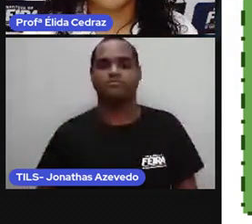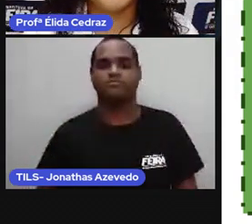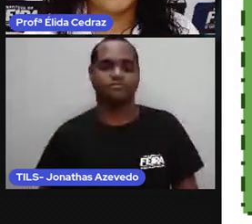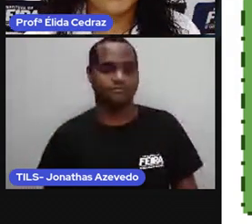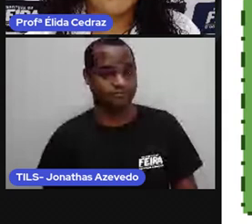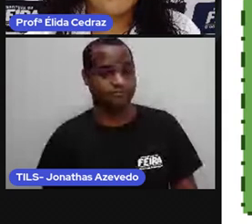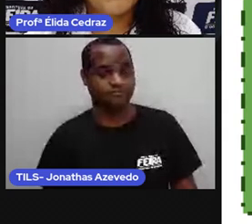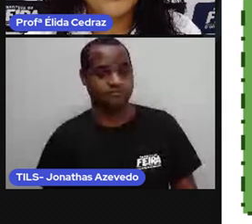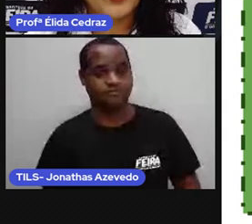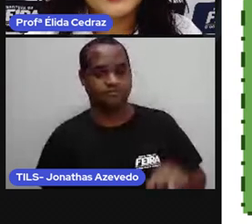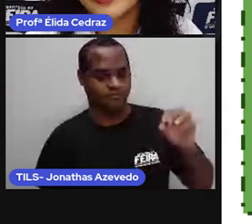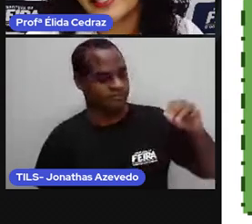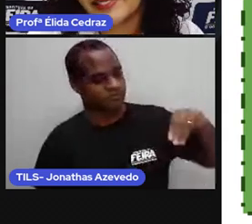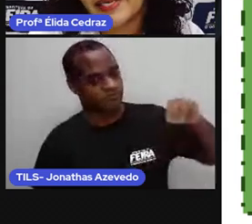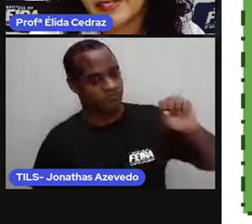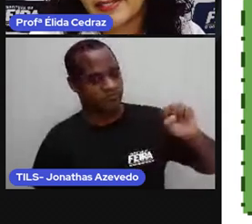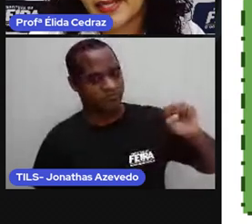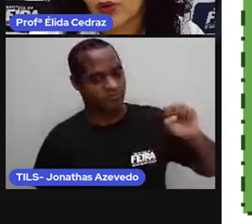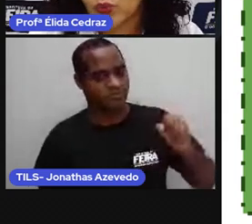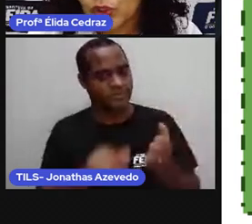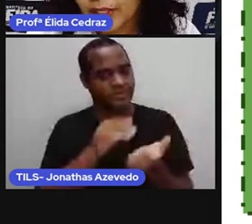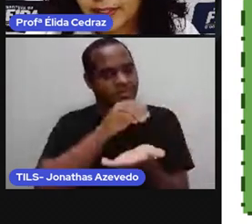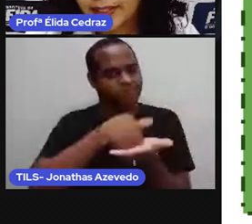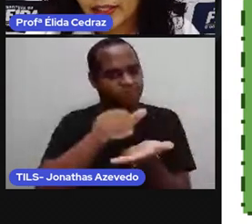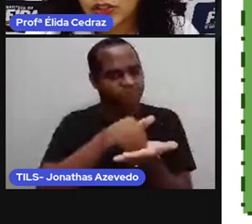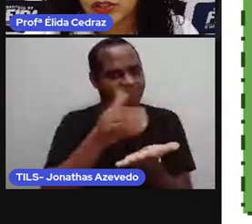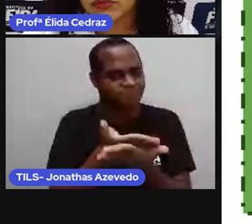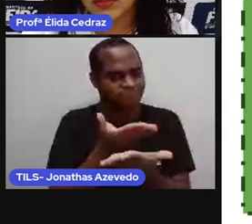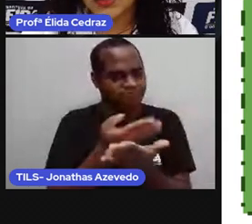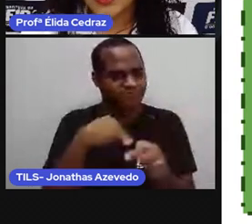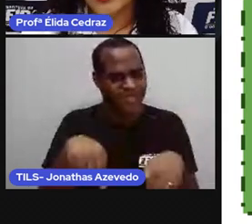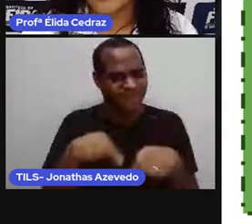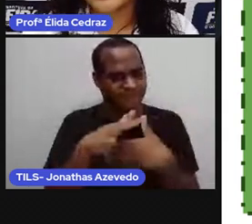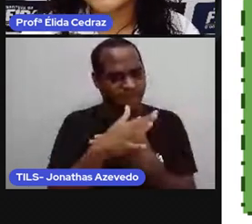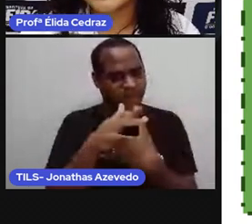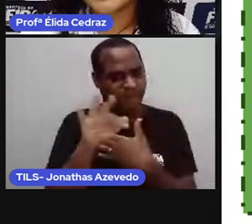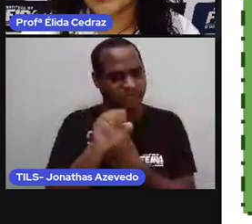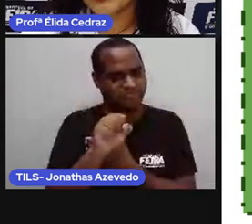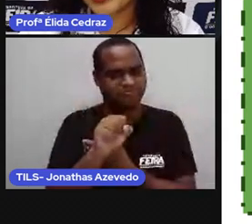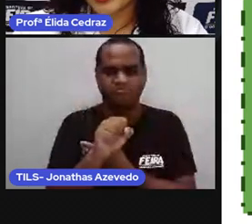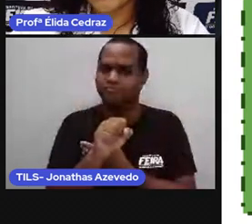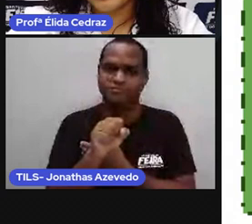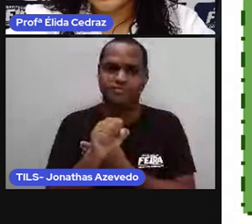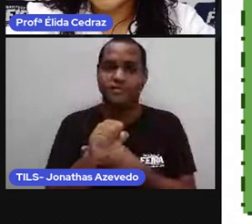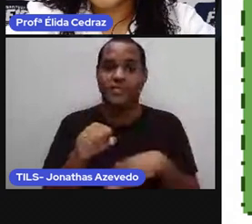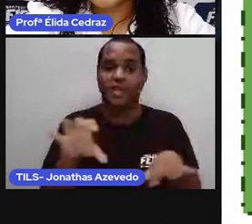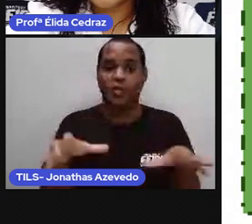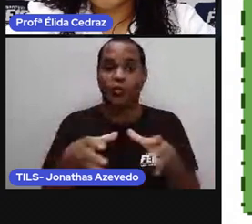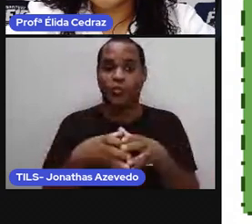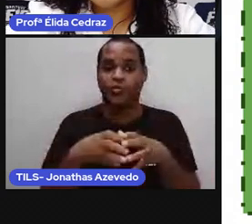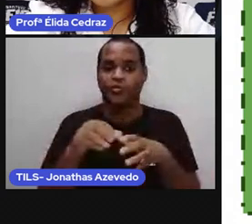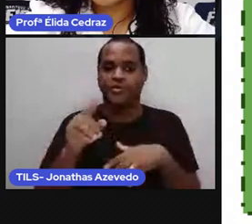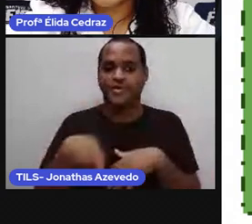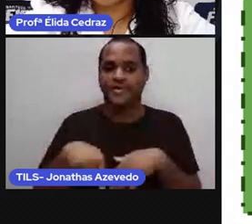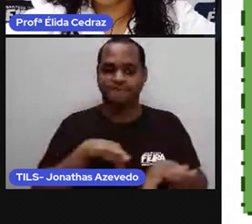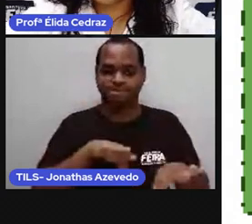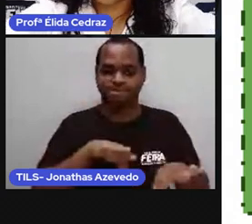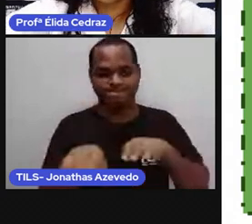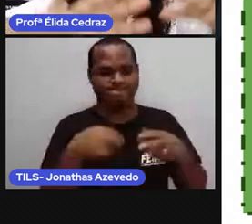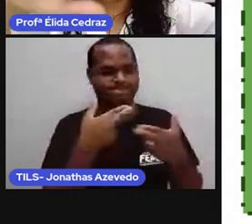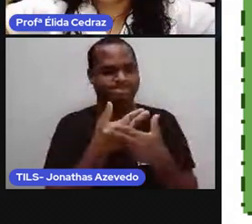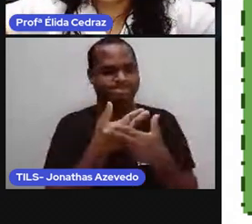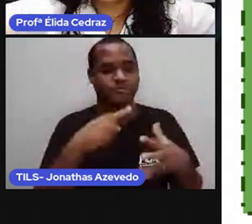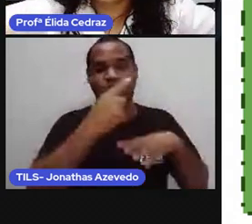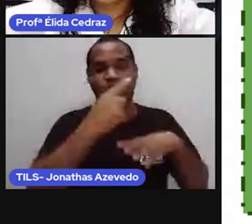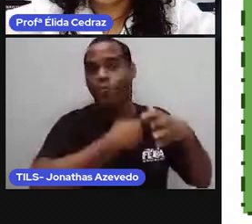Não é como a Secretaria de Saúde da cidade, não. A Organização Mundial é que ela organiza a saúde